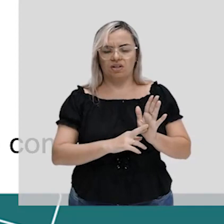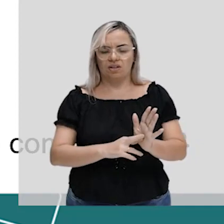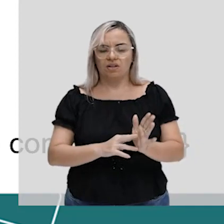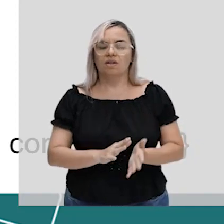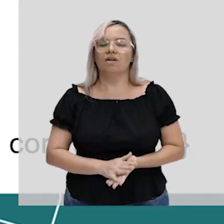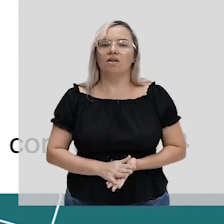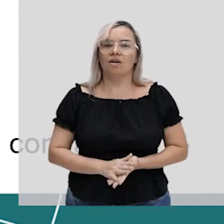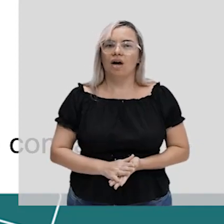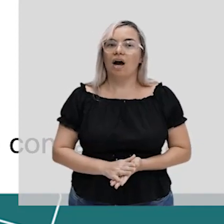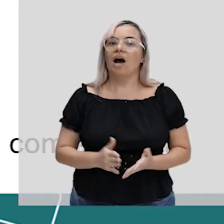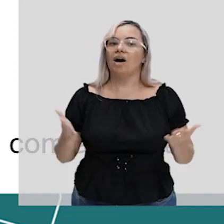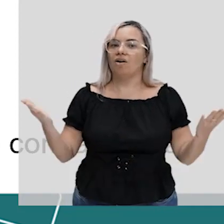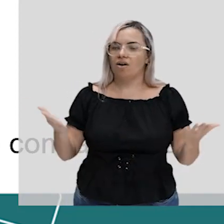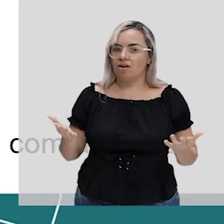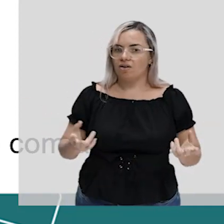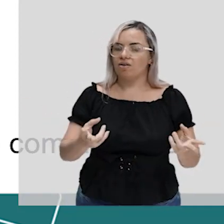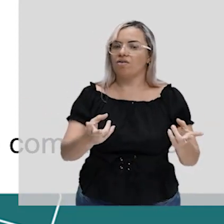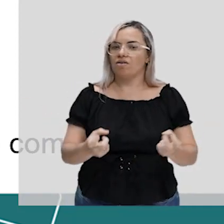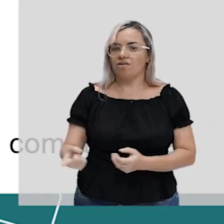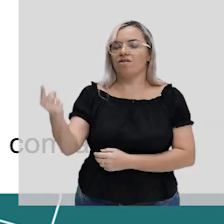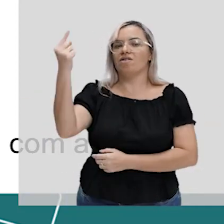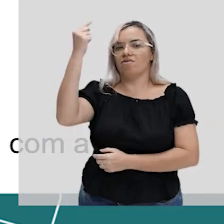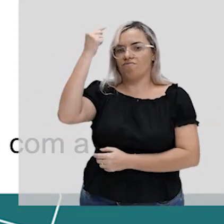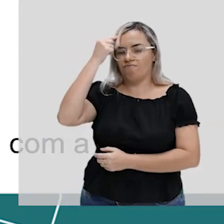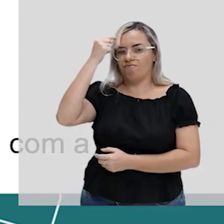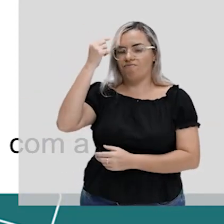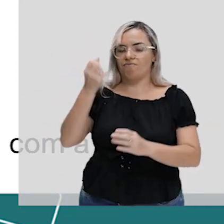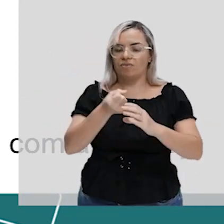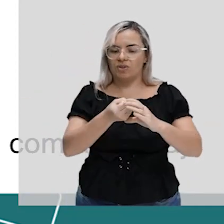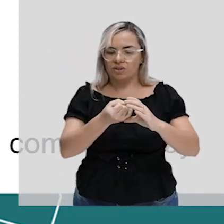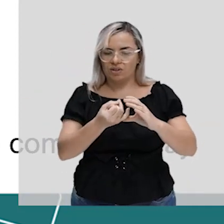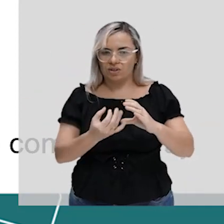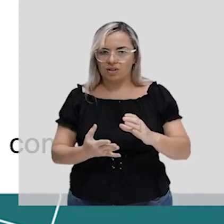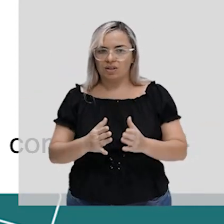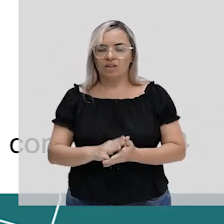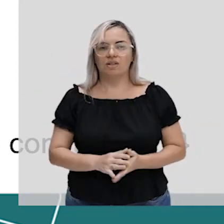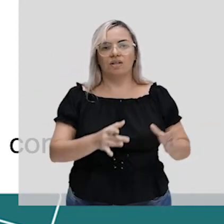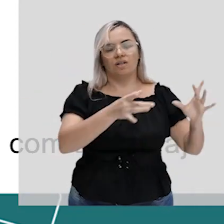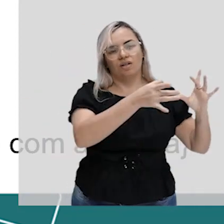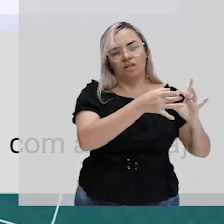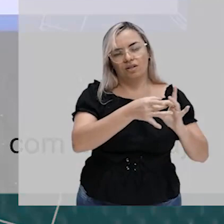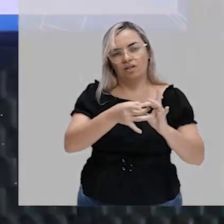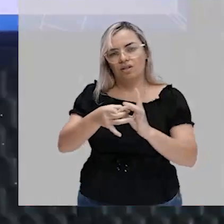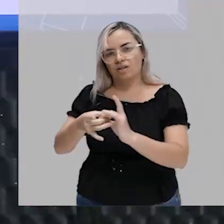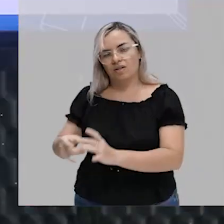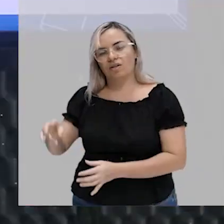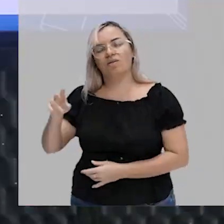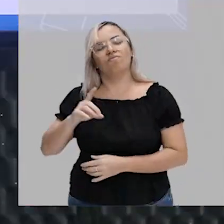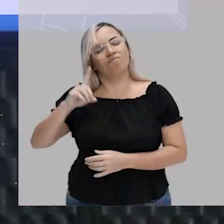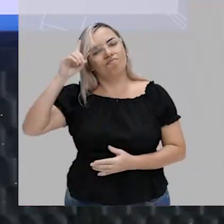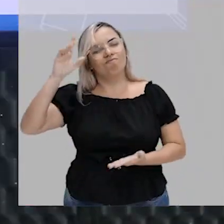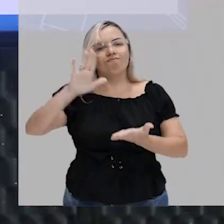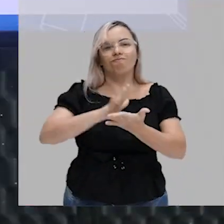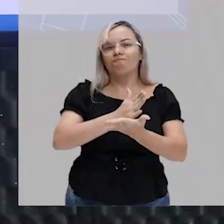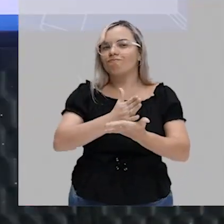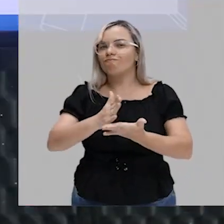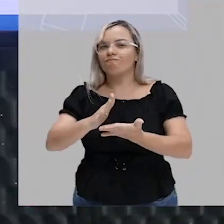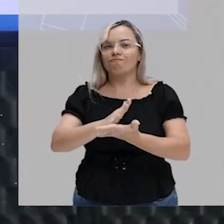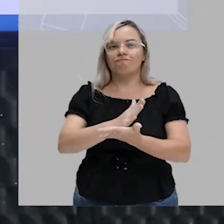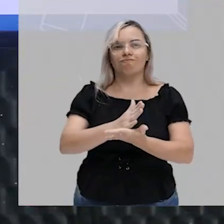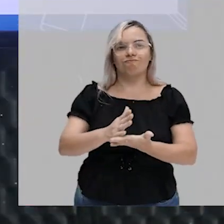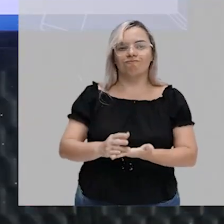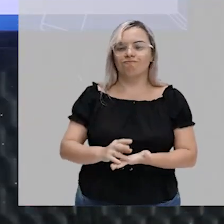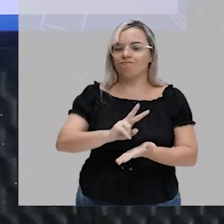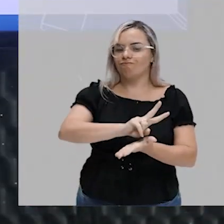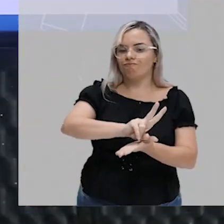perceba que essa ideia de conjuntos, né, está presente no teu dia a dia das mais variadas formas, tá bom?